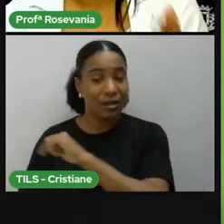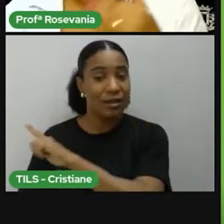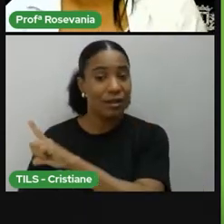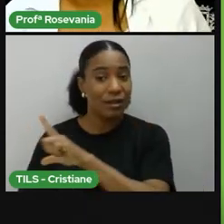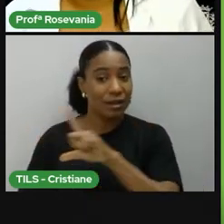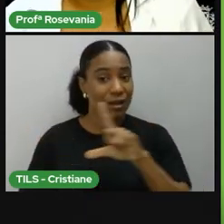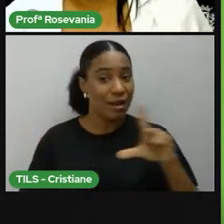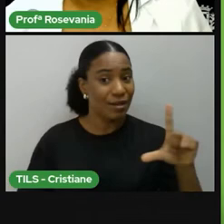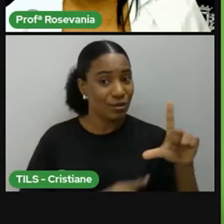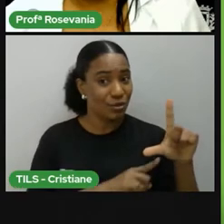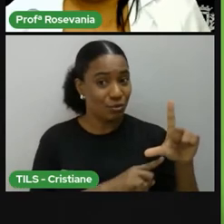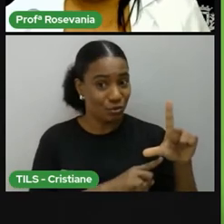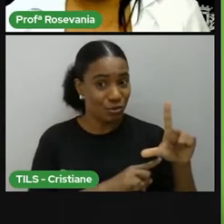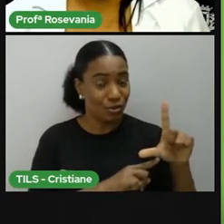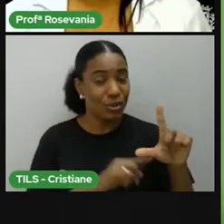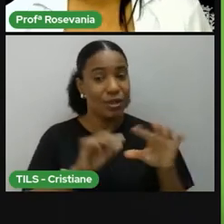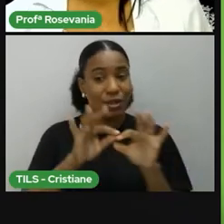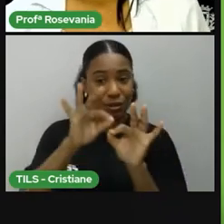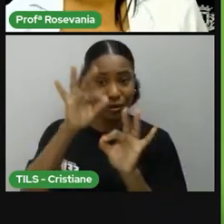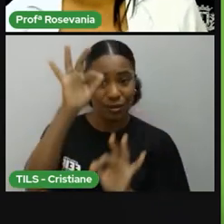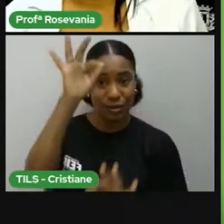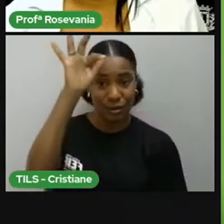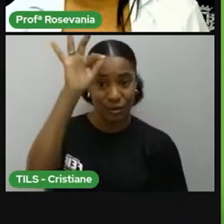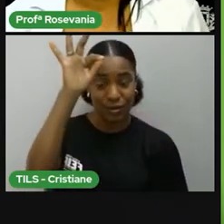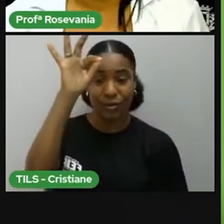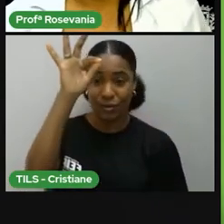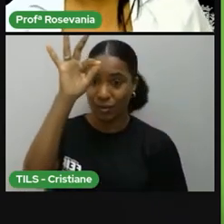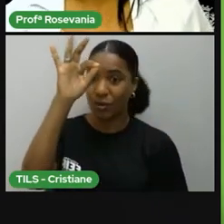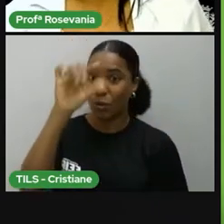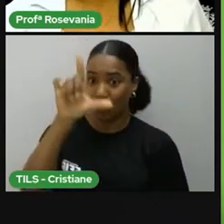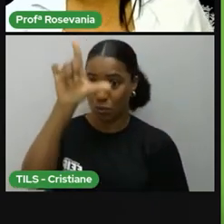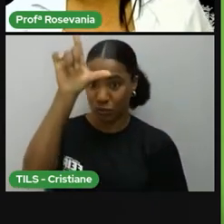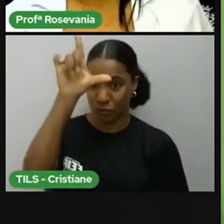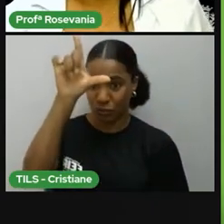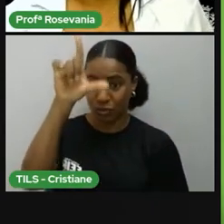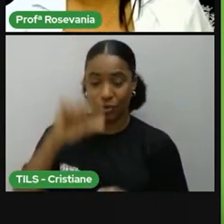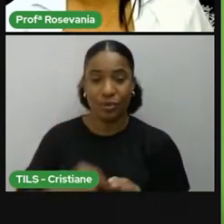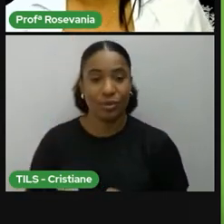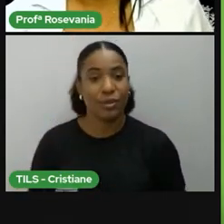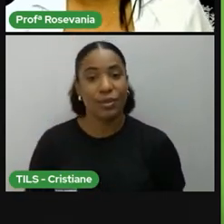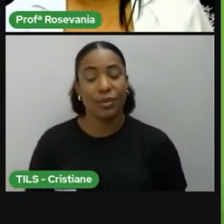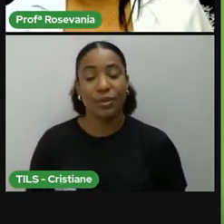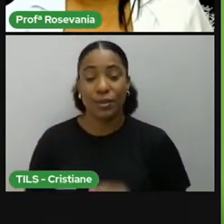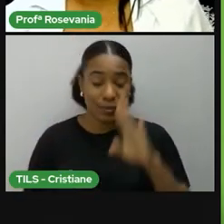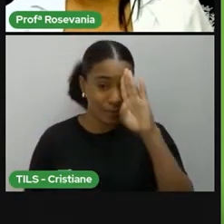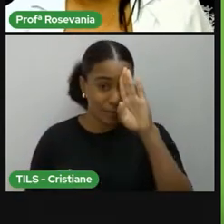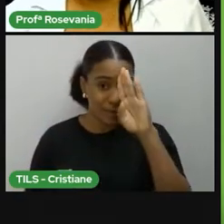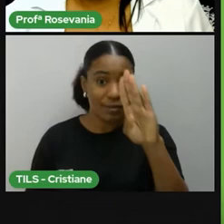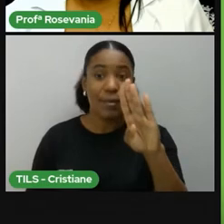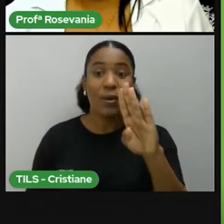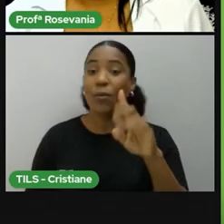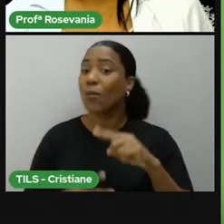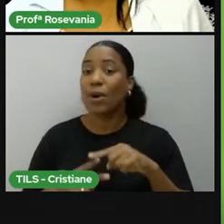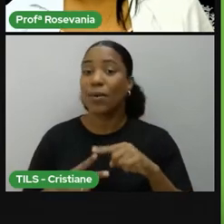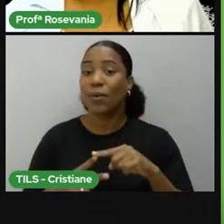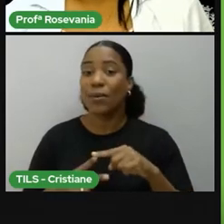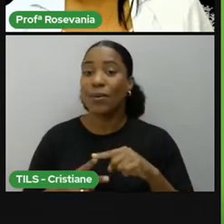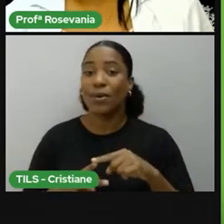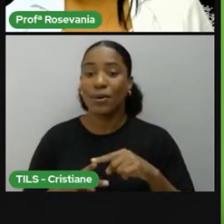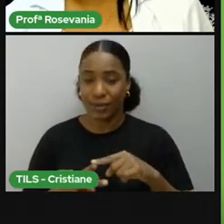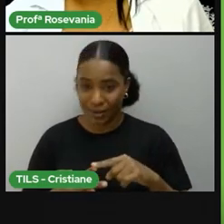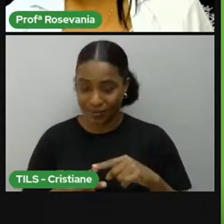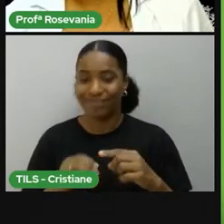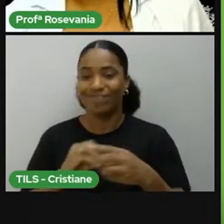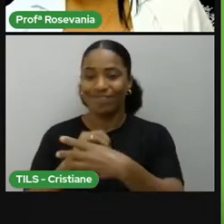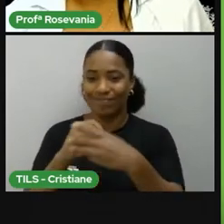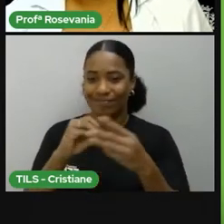meridianos vão formar as longitudes. Vamos lá. E os dois principais, eu tenho o granuíte no meridiano e aquela